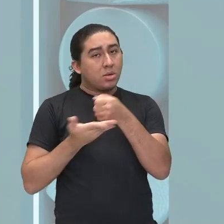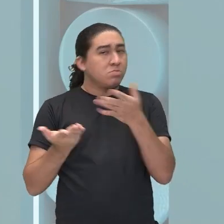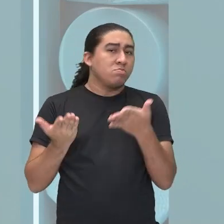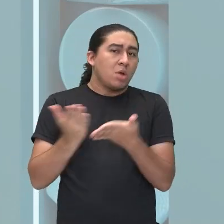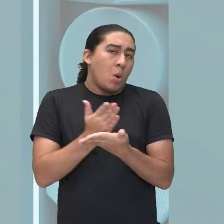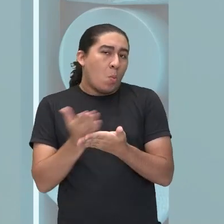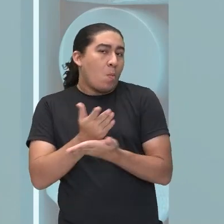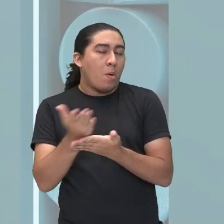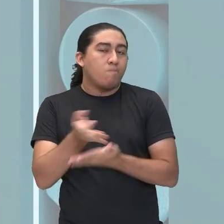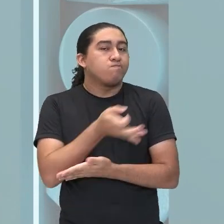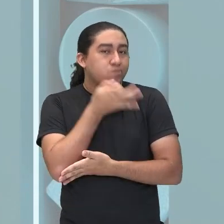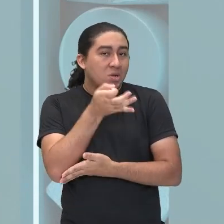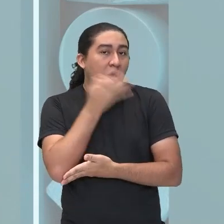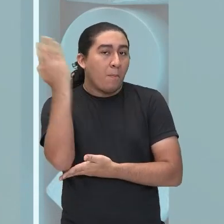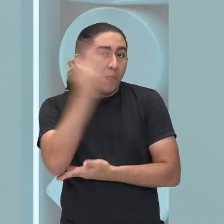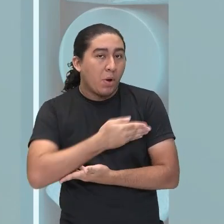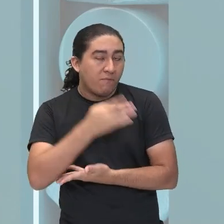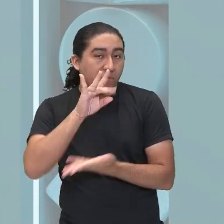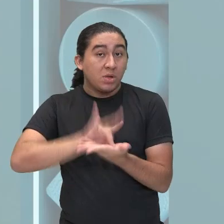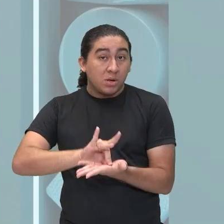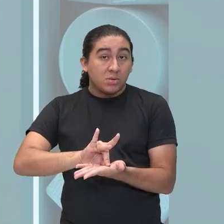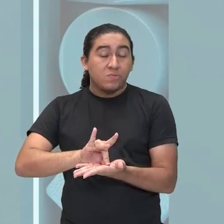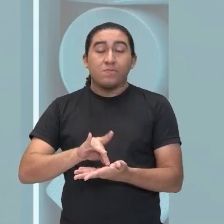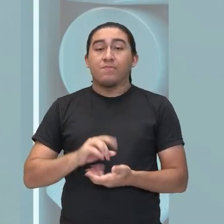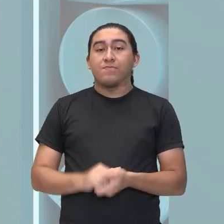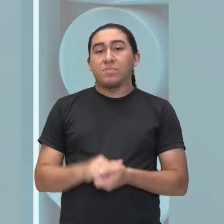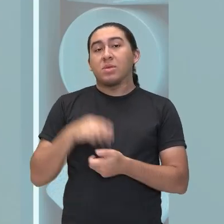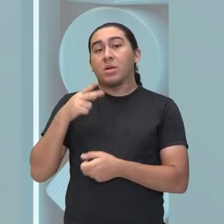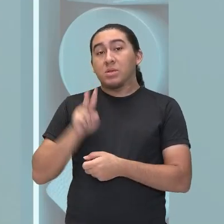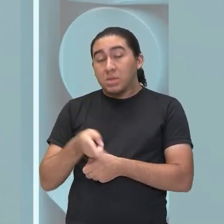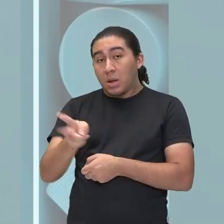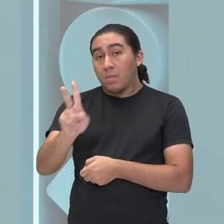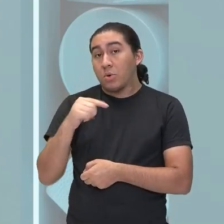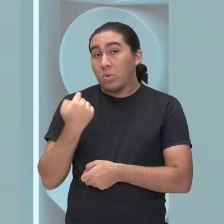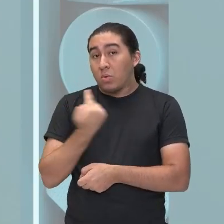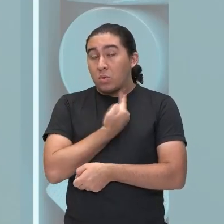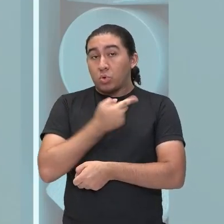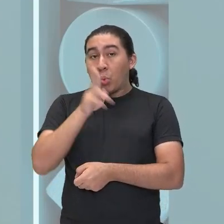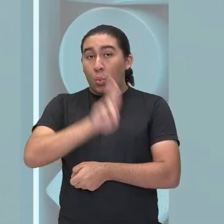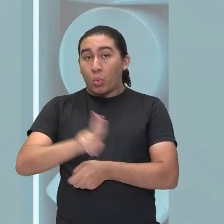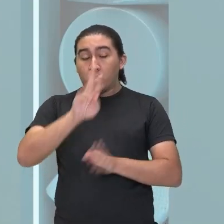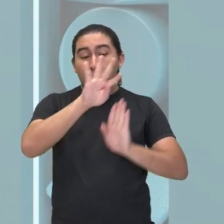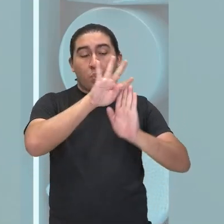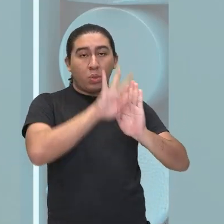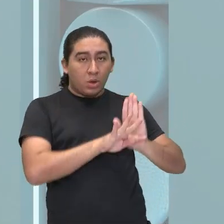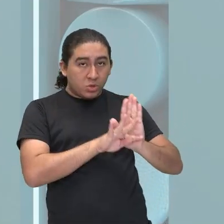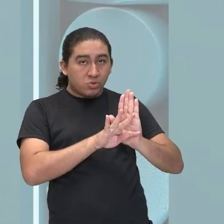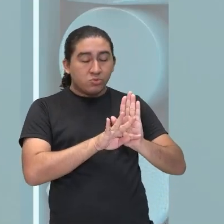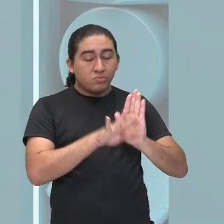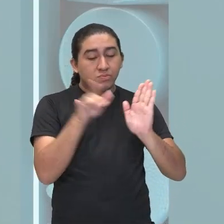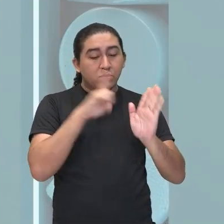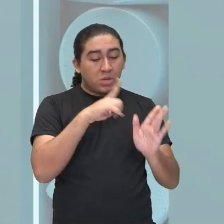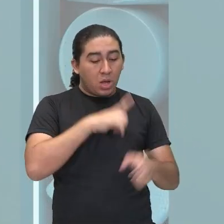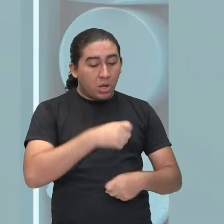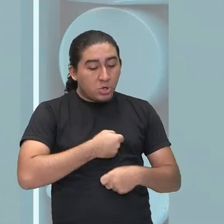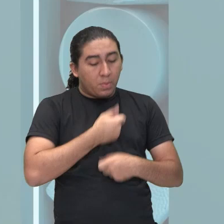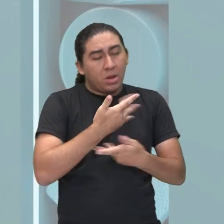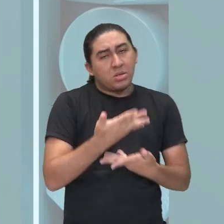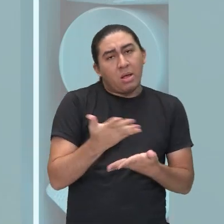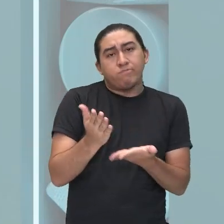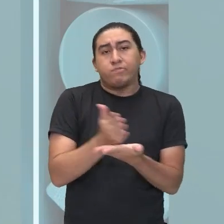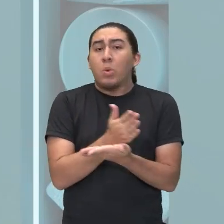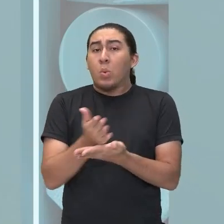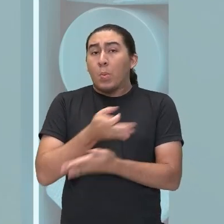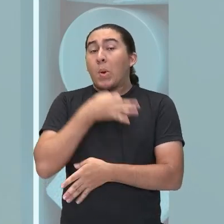de vista, validar um ponto de vista. E toda vez que nós utilizamos um texto para expressar determinada